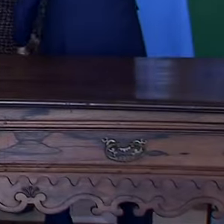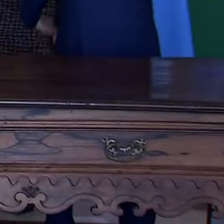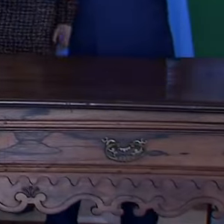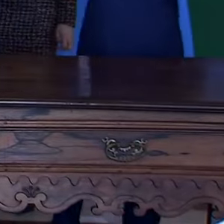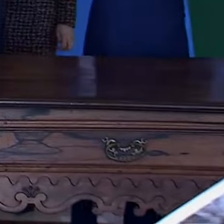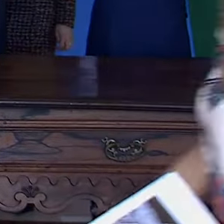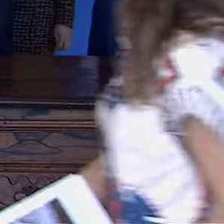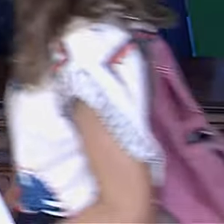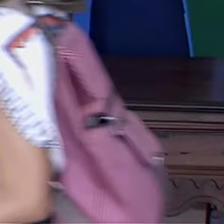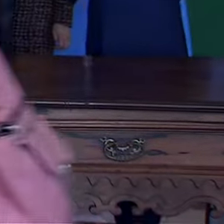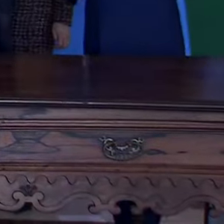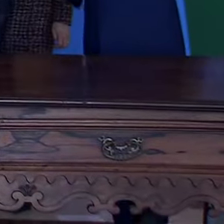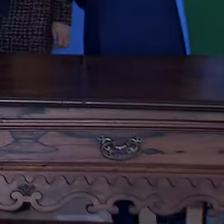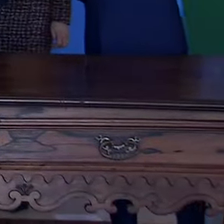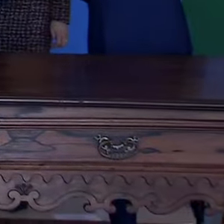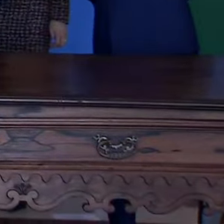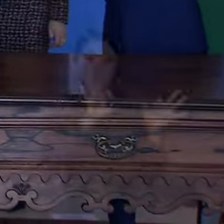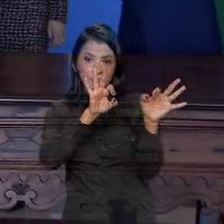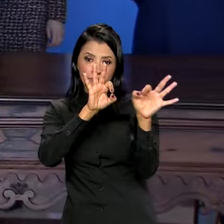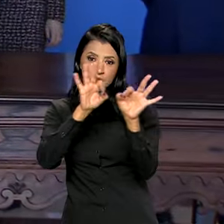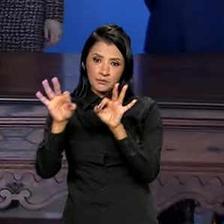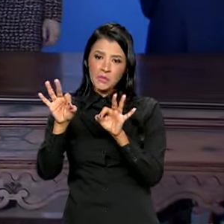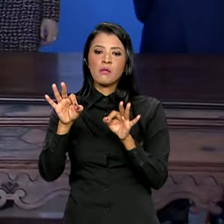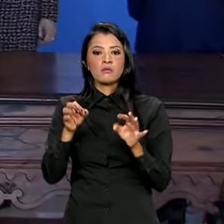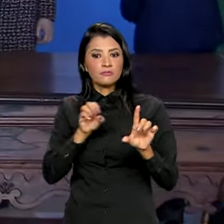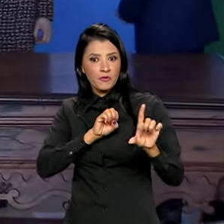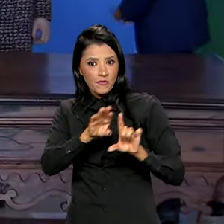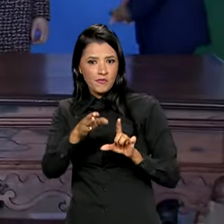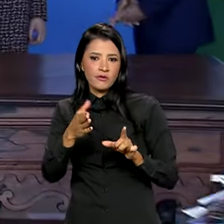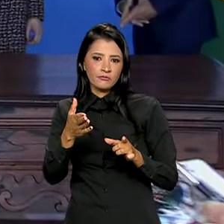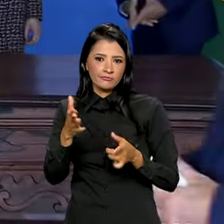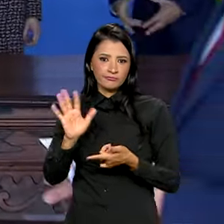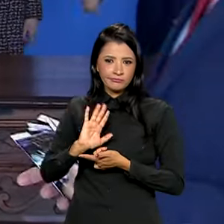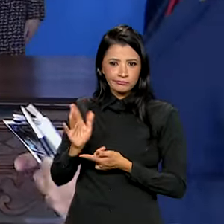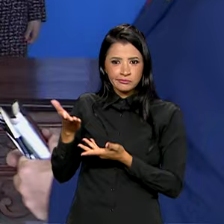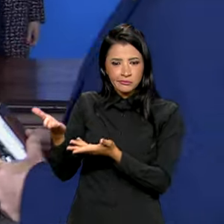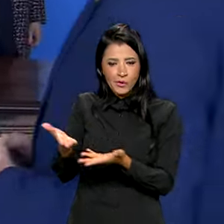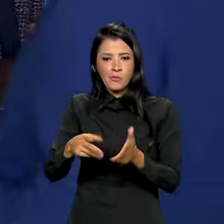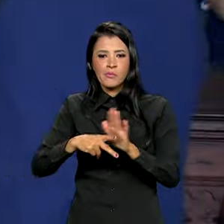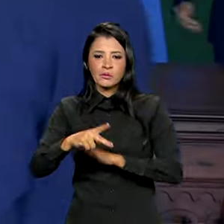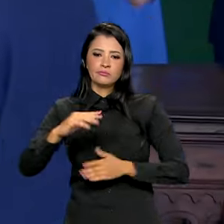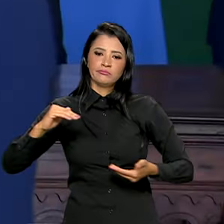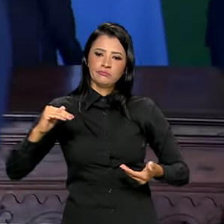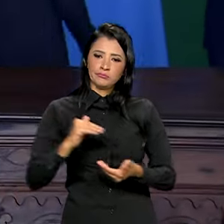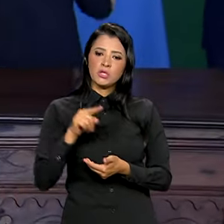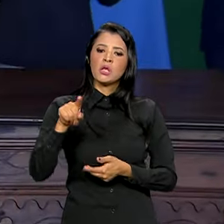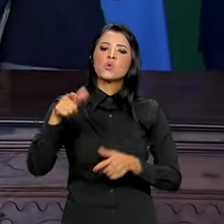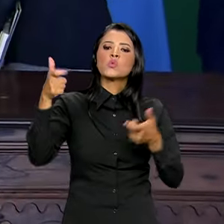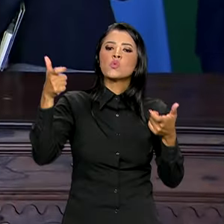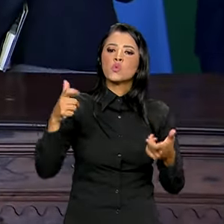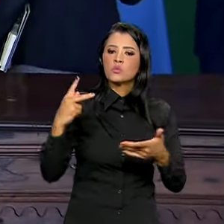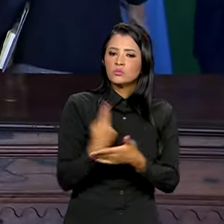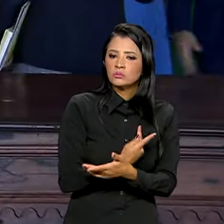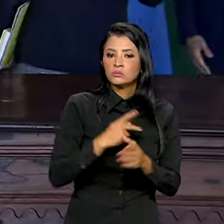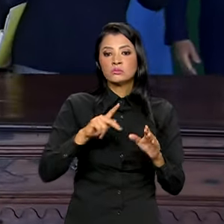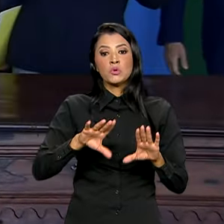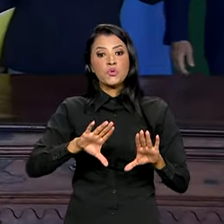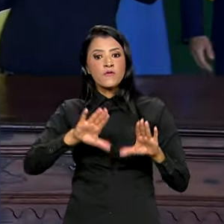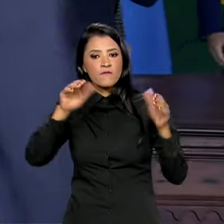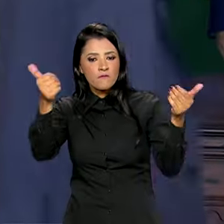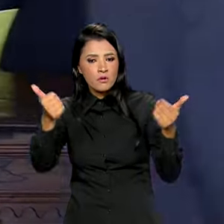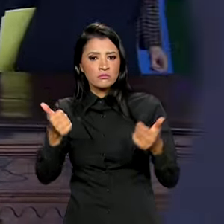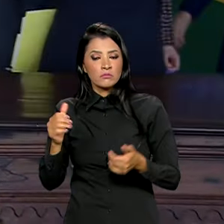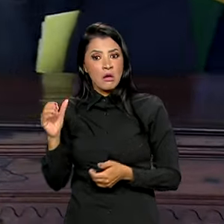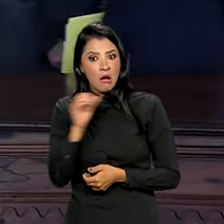Você acompanha ao vivo imagens do Palácio do Itamaraty, onde acontece o evento Acelerando a